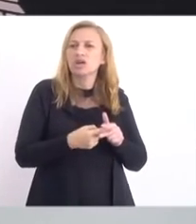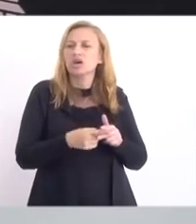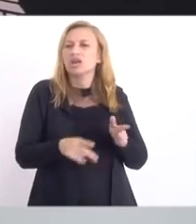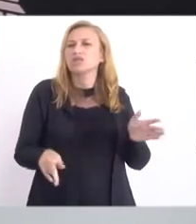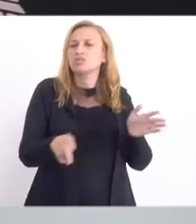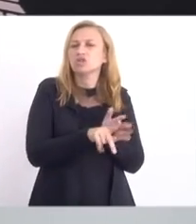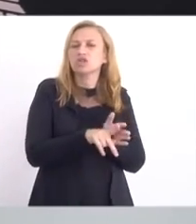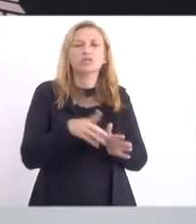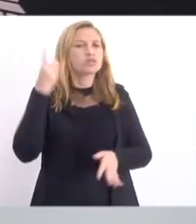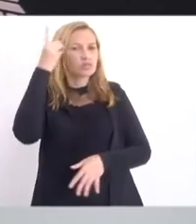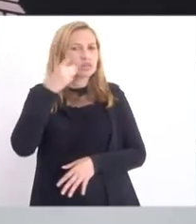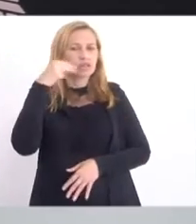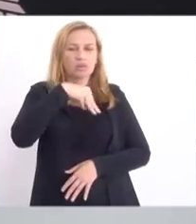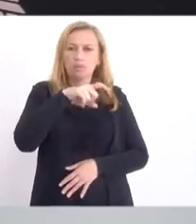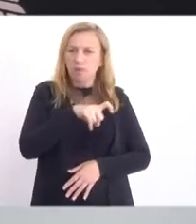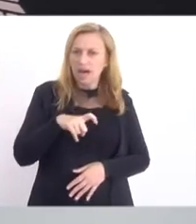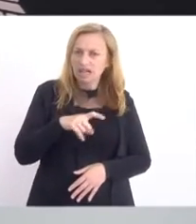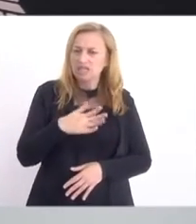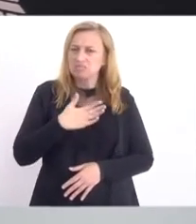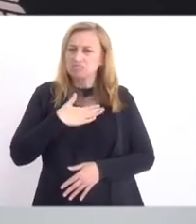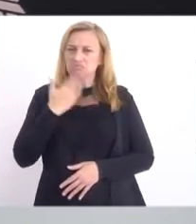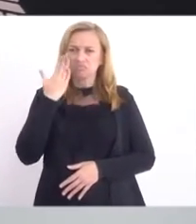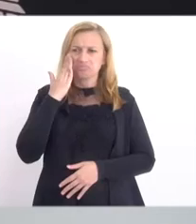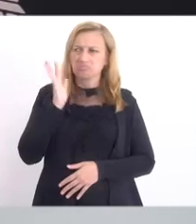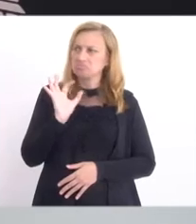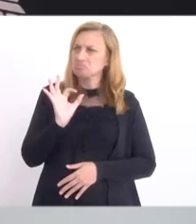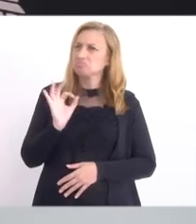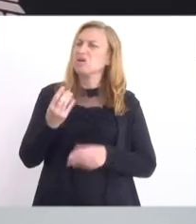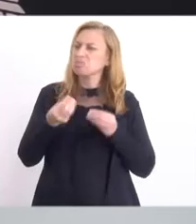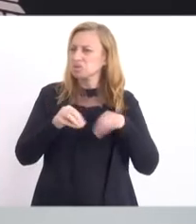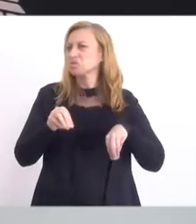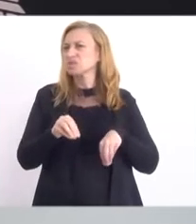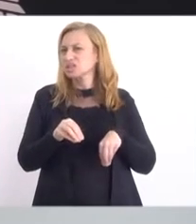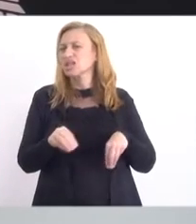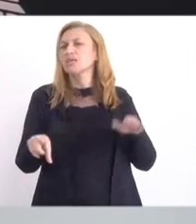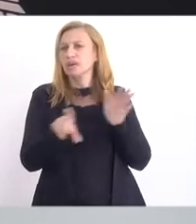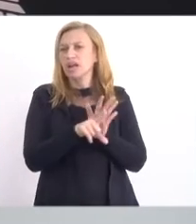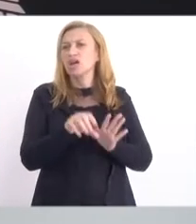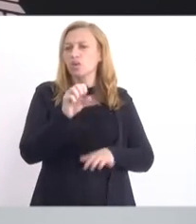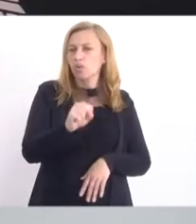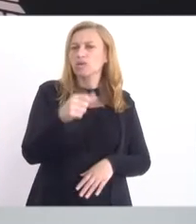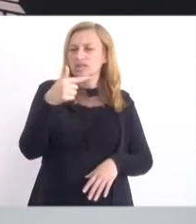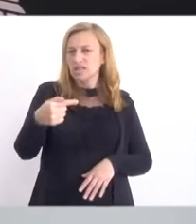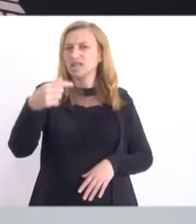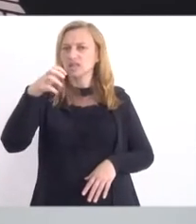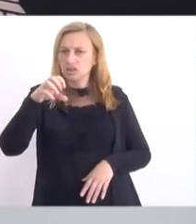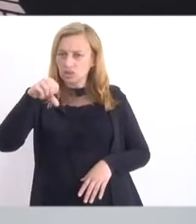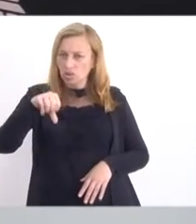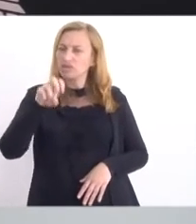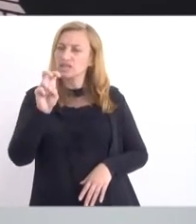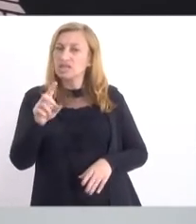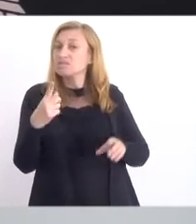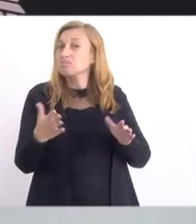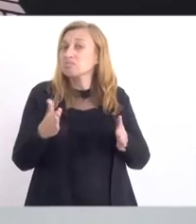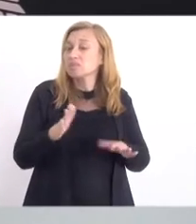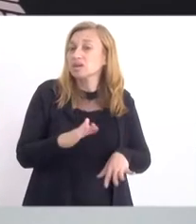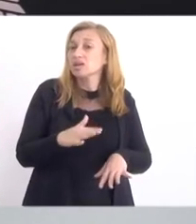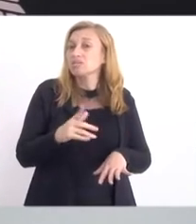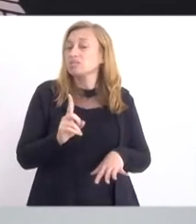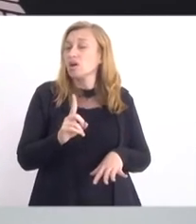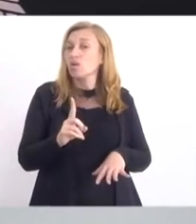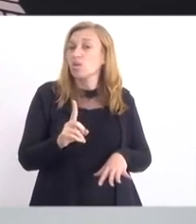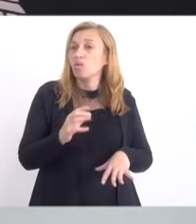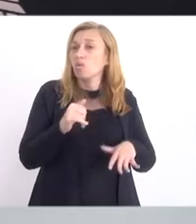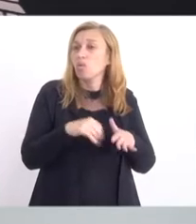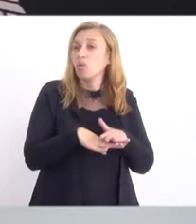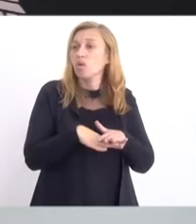Max, no meu entendimento, está totalmente prejudicado pela lei 8795. Além do mais, não guarda